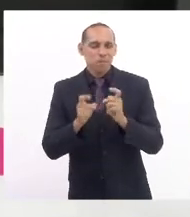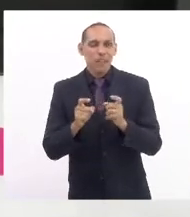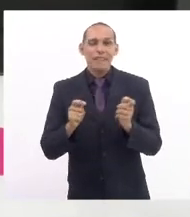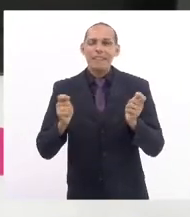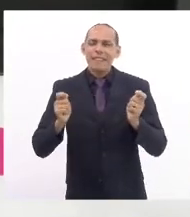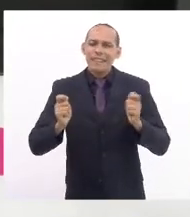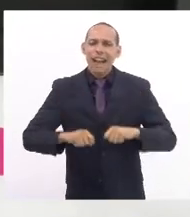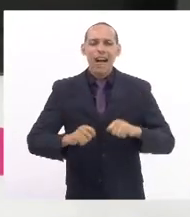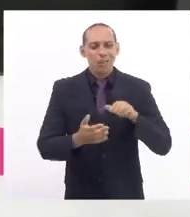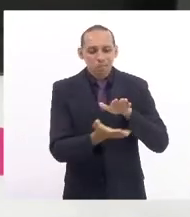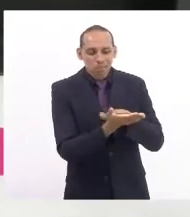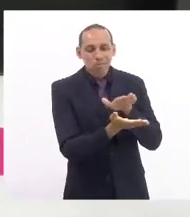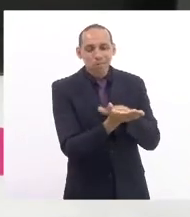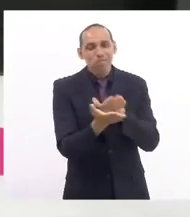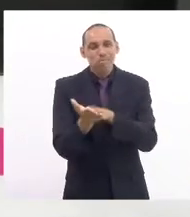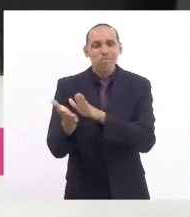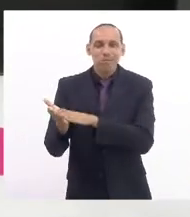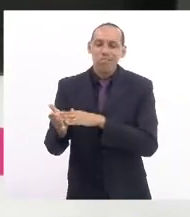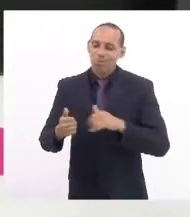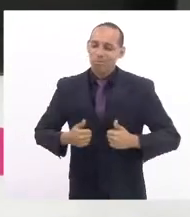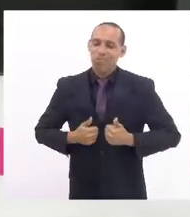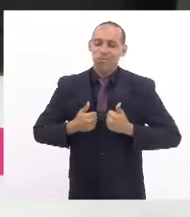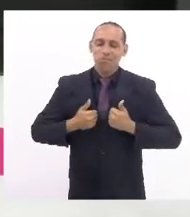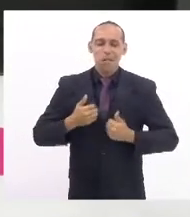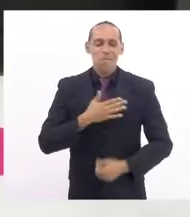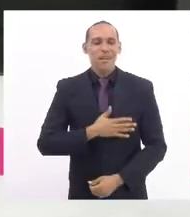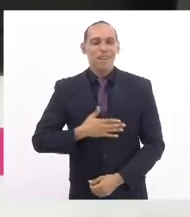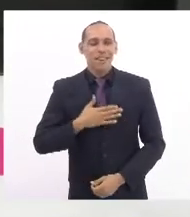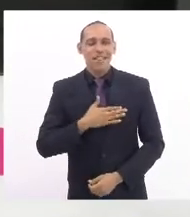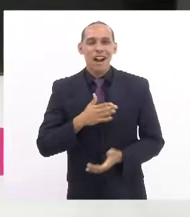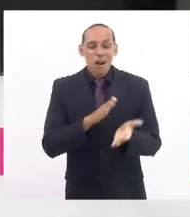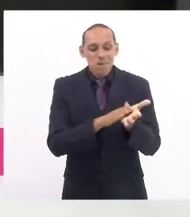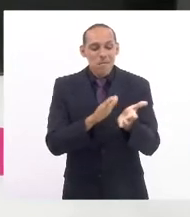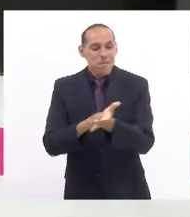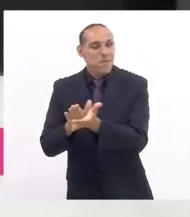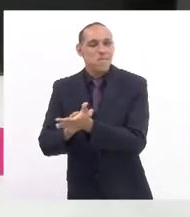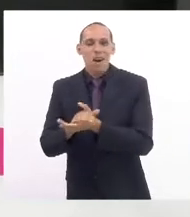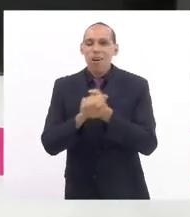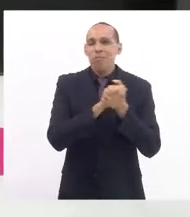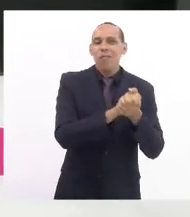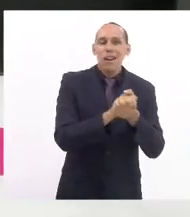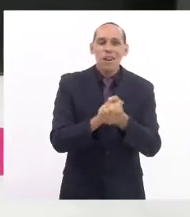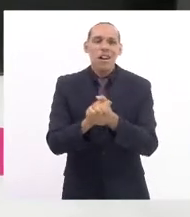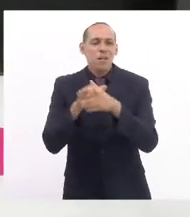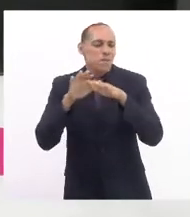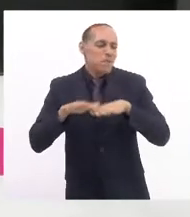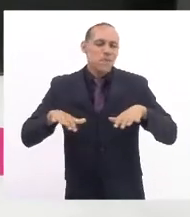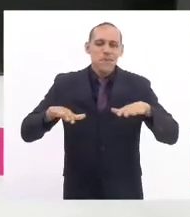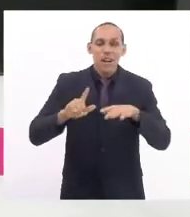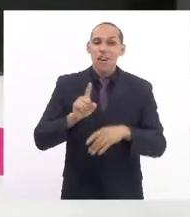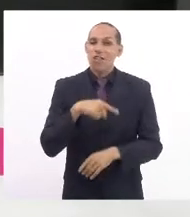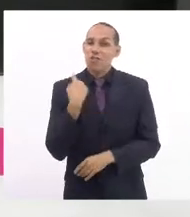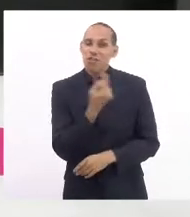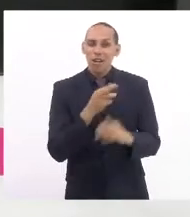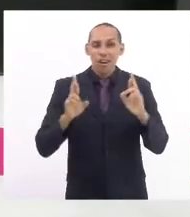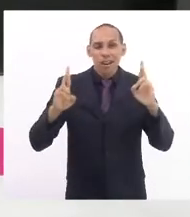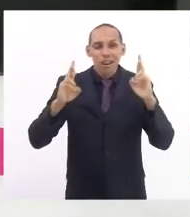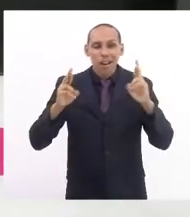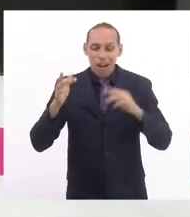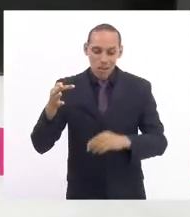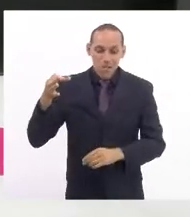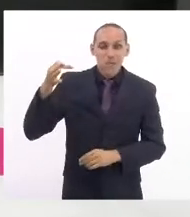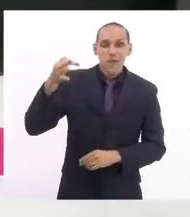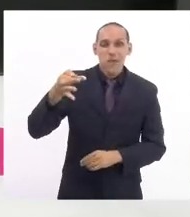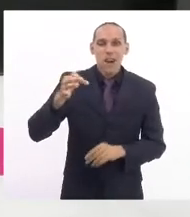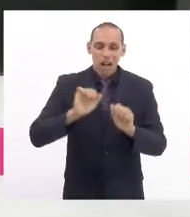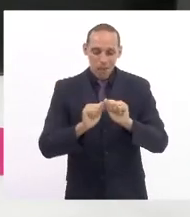fazer essa saudação, poder cumprimentar a todas, e esperamos que no futuro próximo a